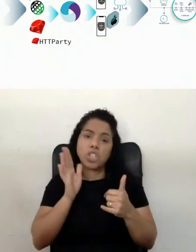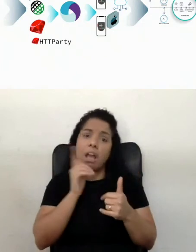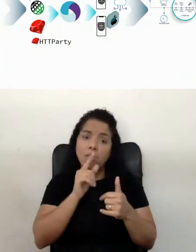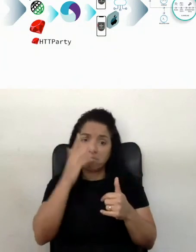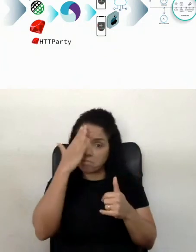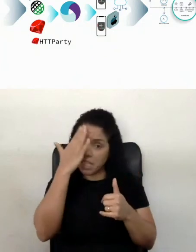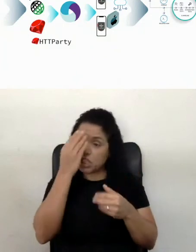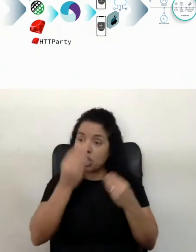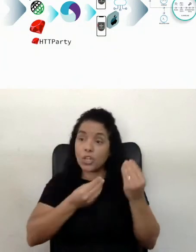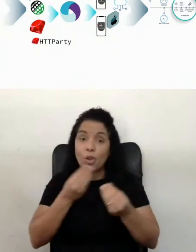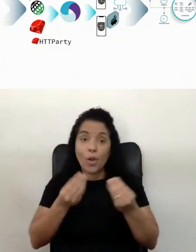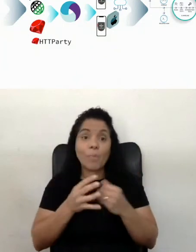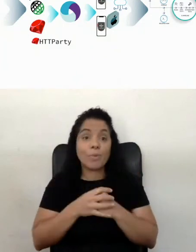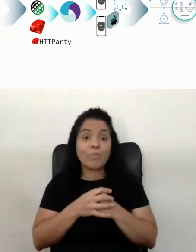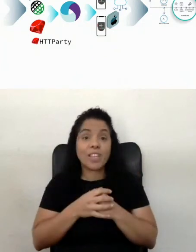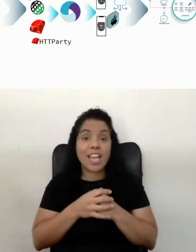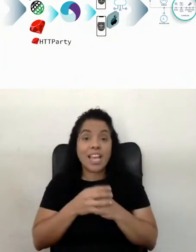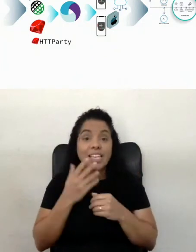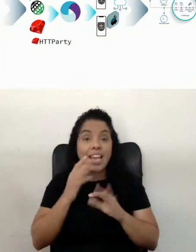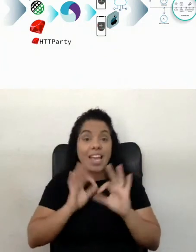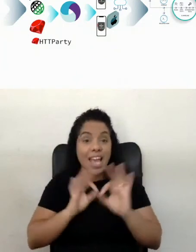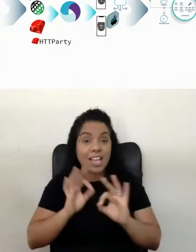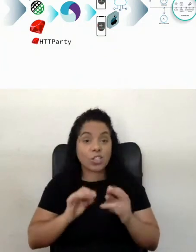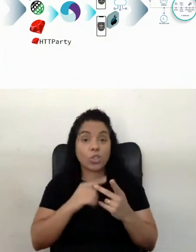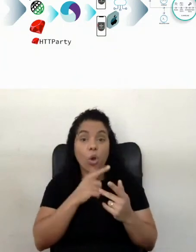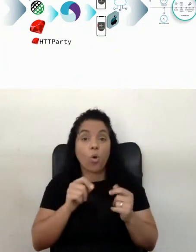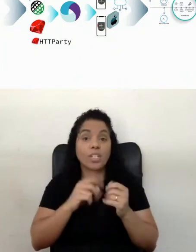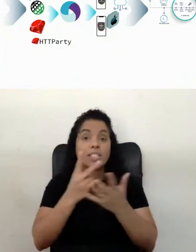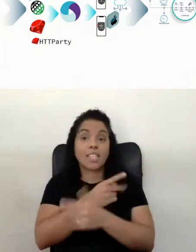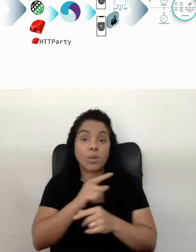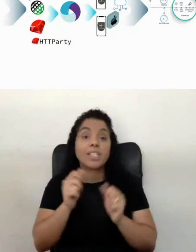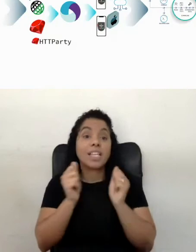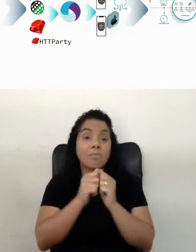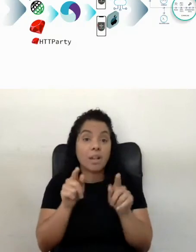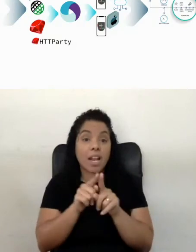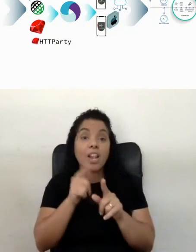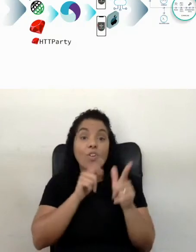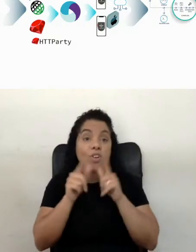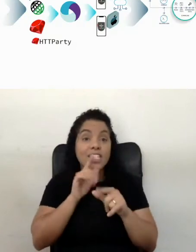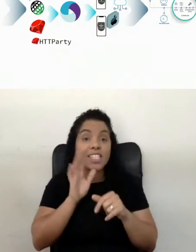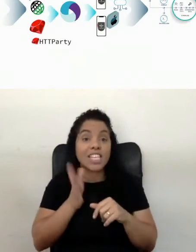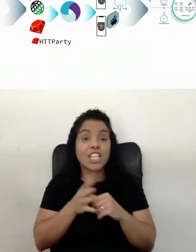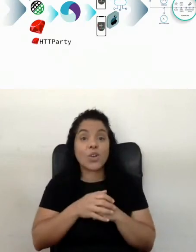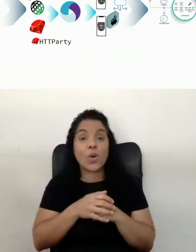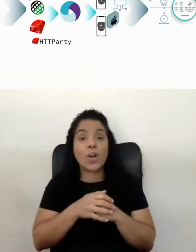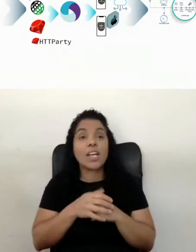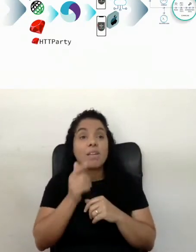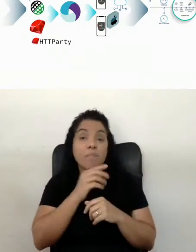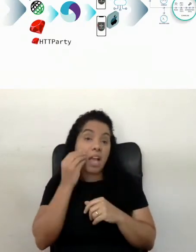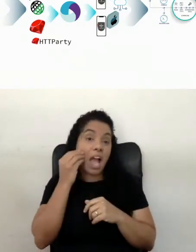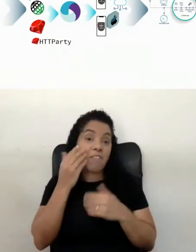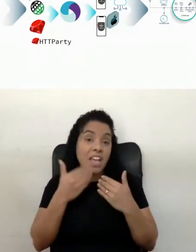entendi como que a estrutura aqui disso está acontecendo, em paralelo eu já consigo me aventurar